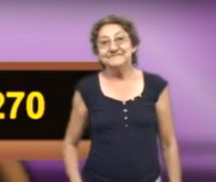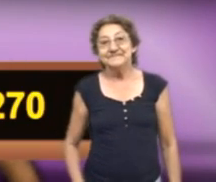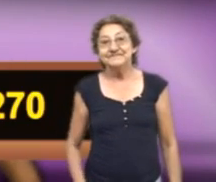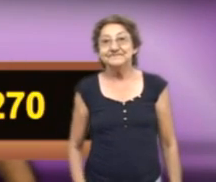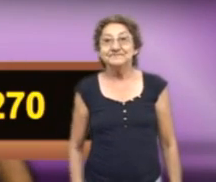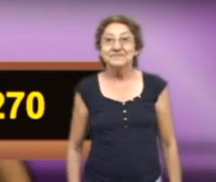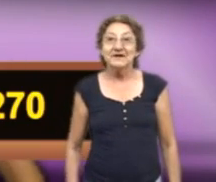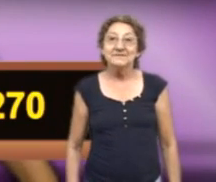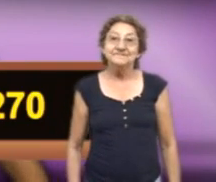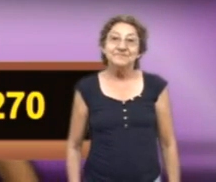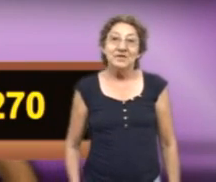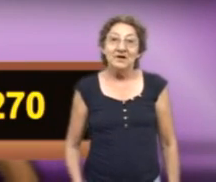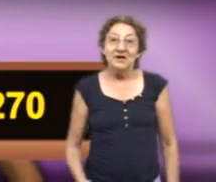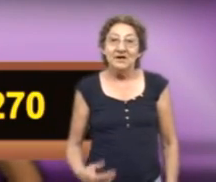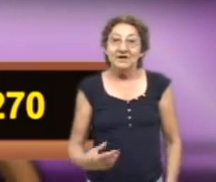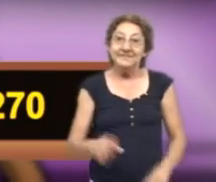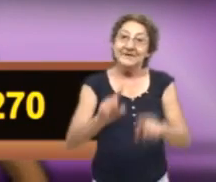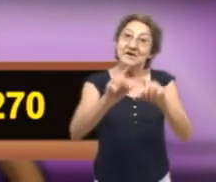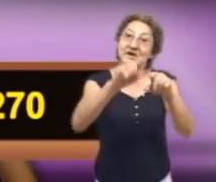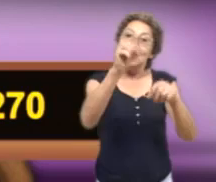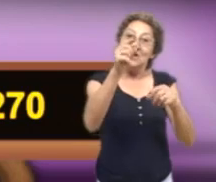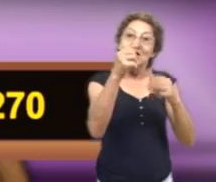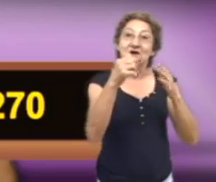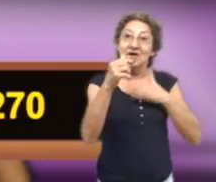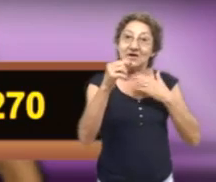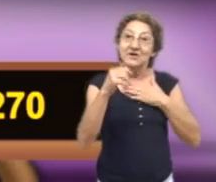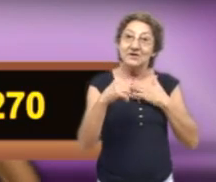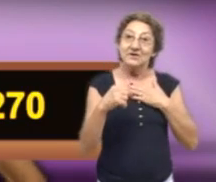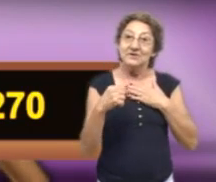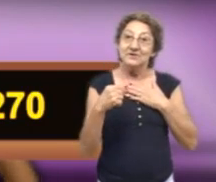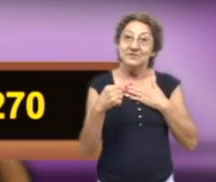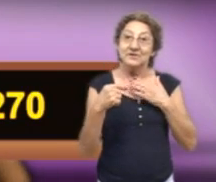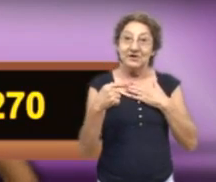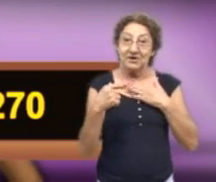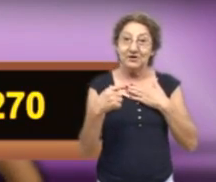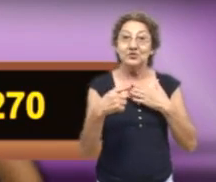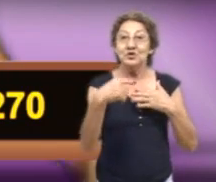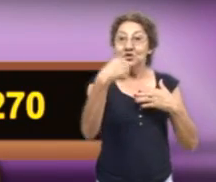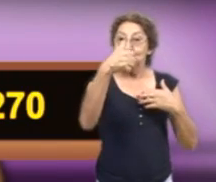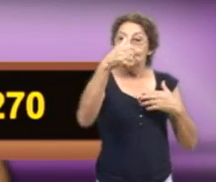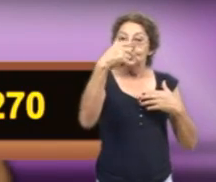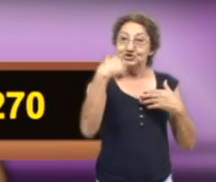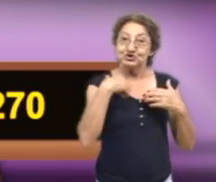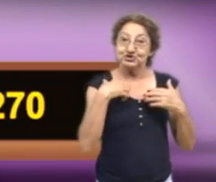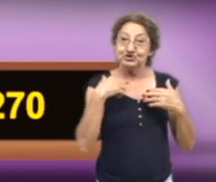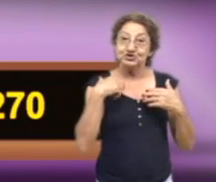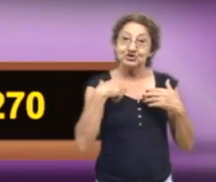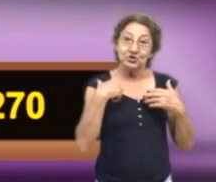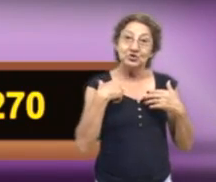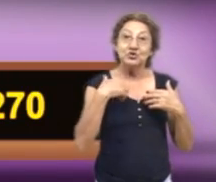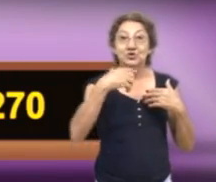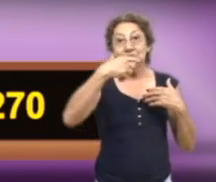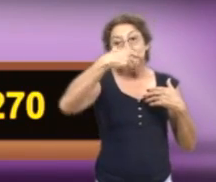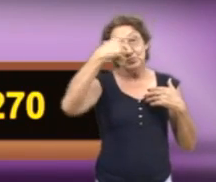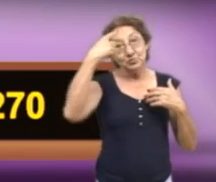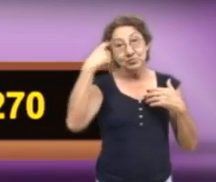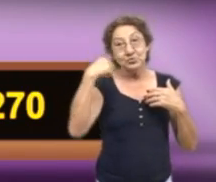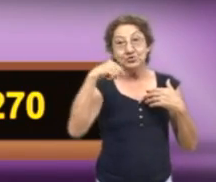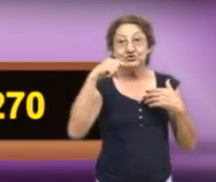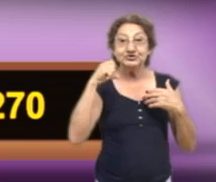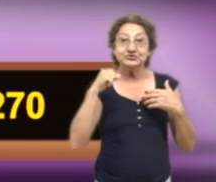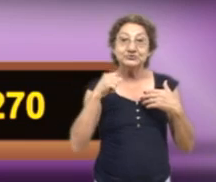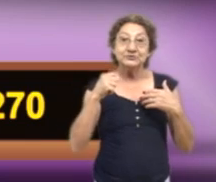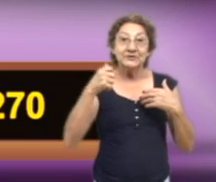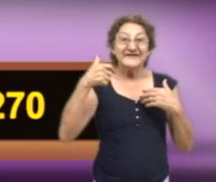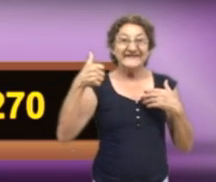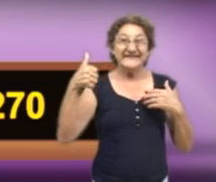mostrar a vocês que eu sou a mulher guerreira, a vereadora. Para finalizar, eu